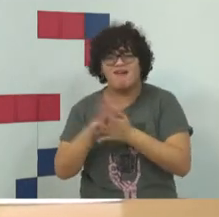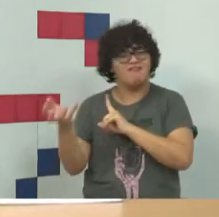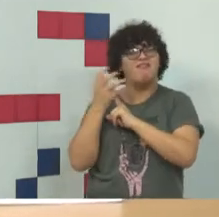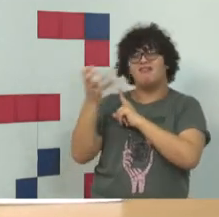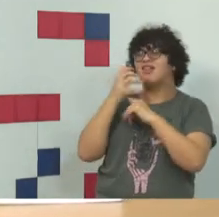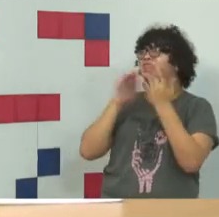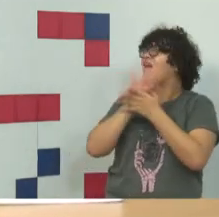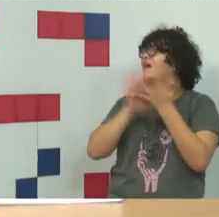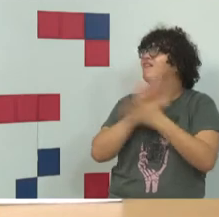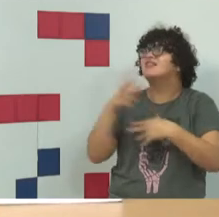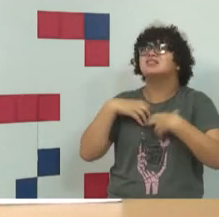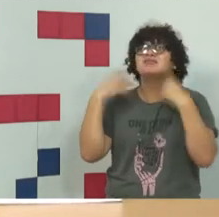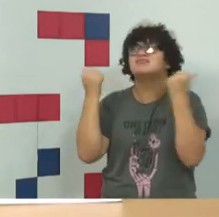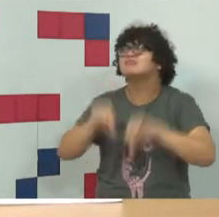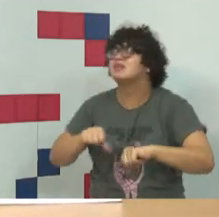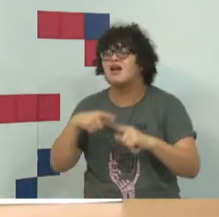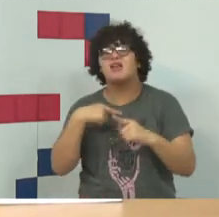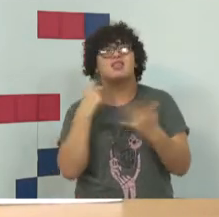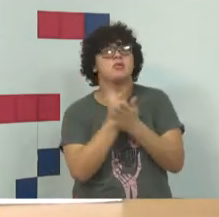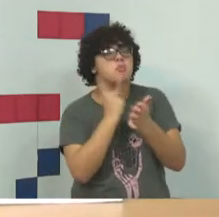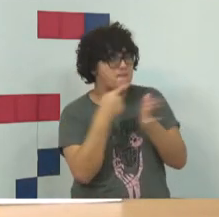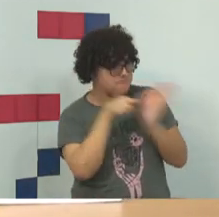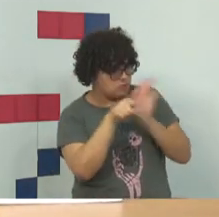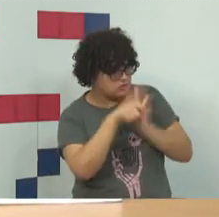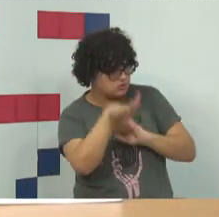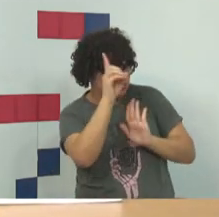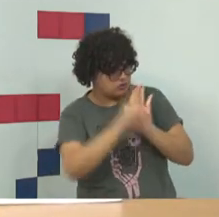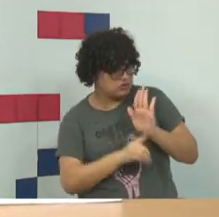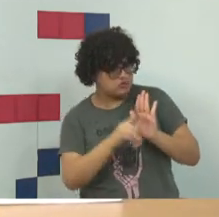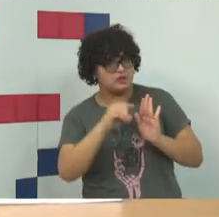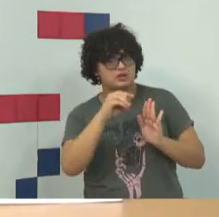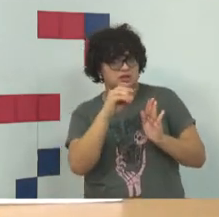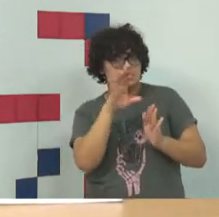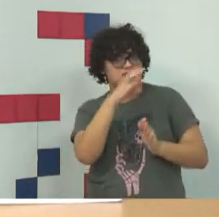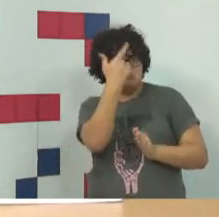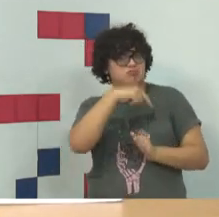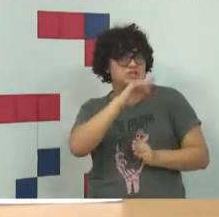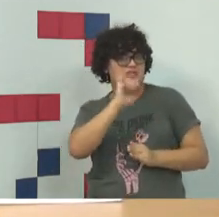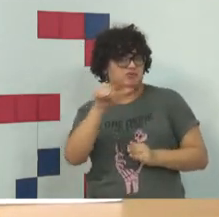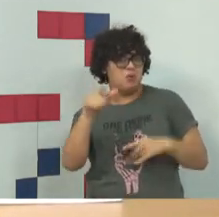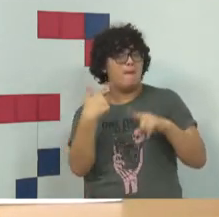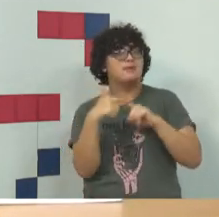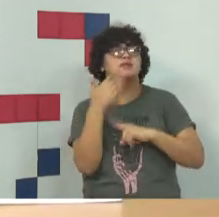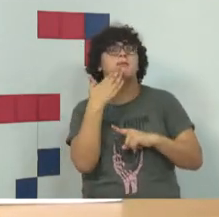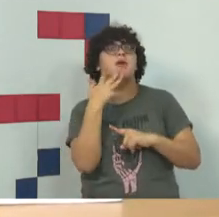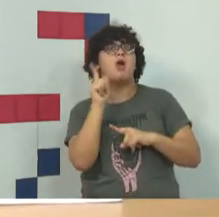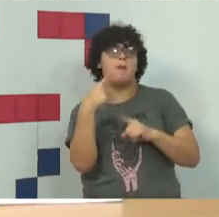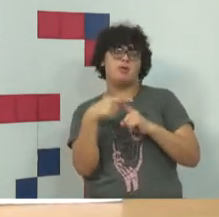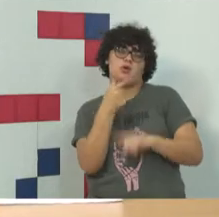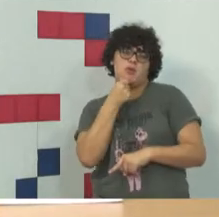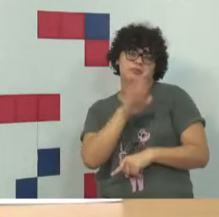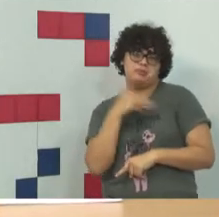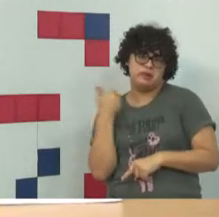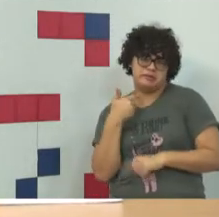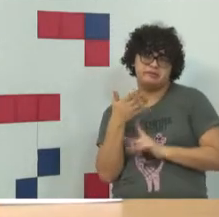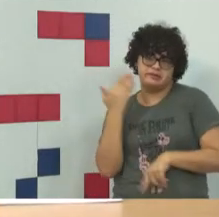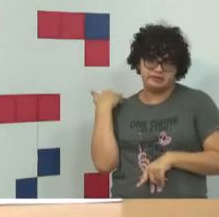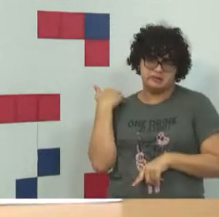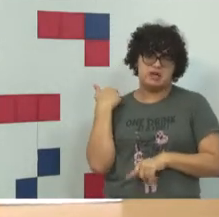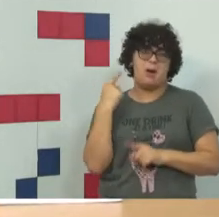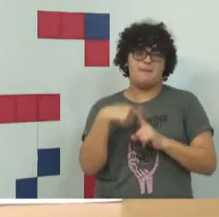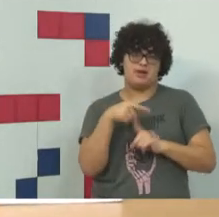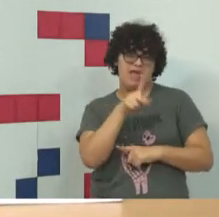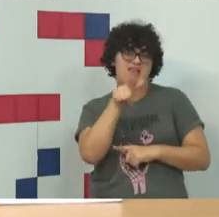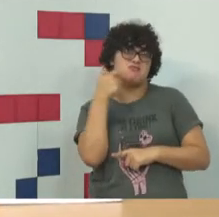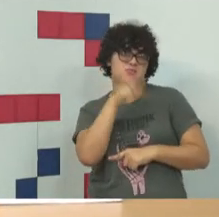perguntando para um professor, eu perguntei para um professor de direito civil já falecido, professor, direito e civil, na época era professor de direito civil,